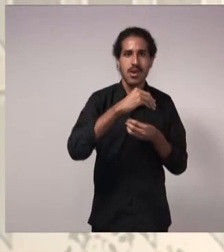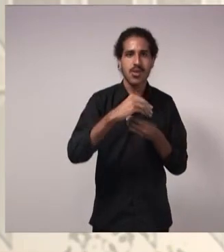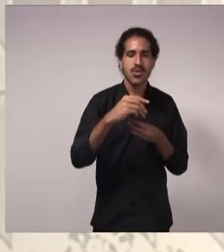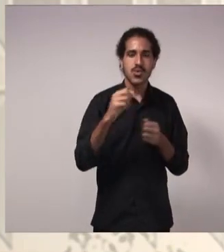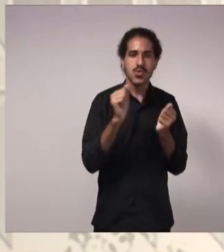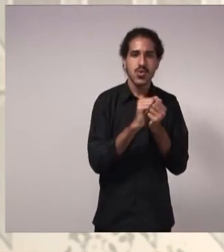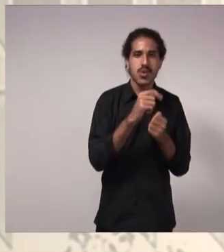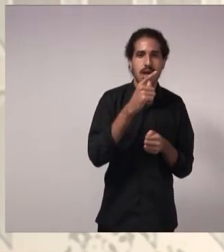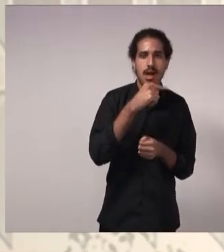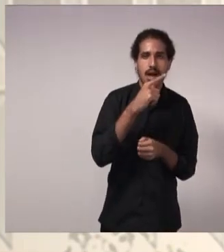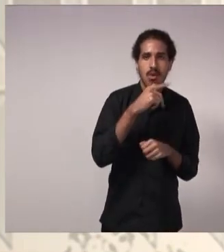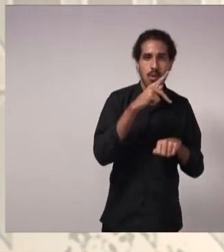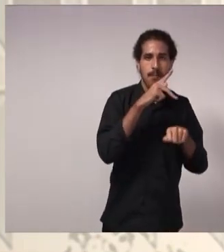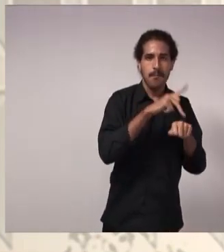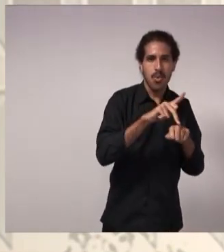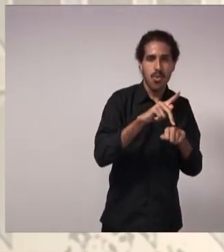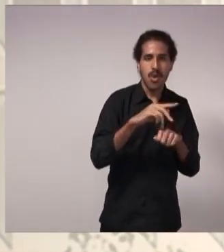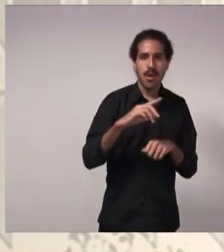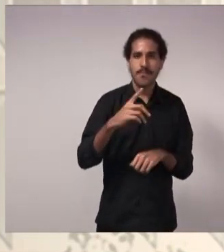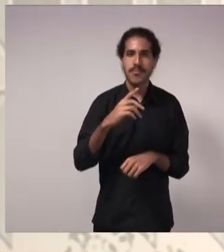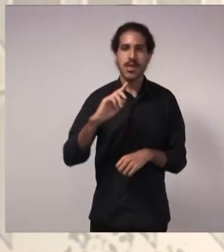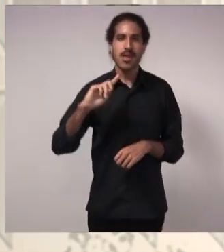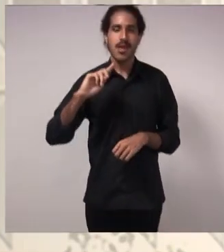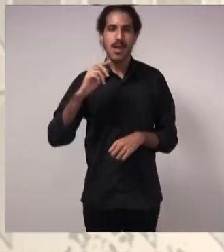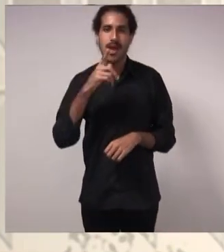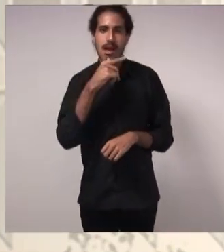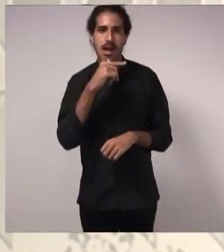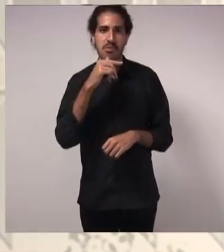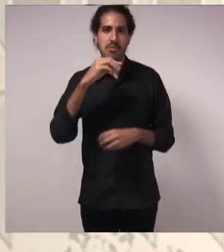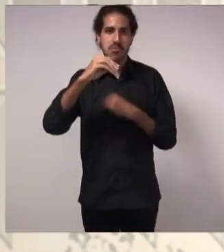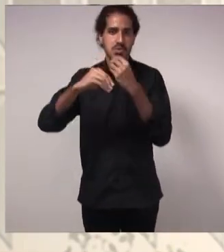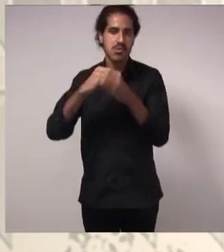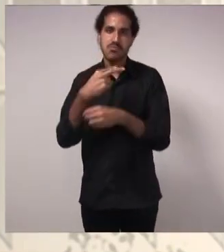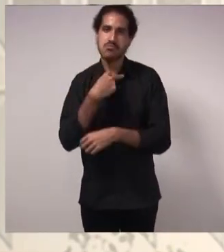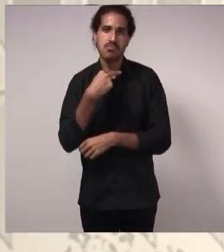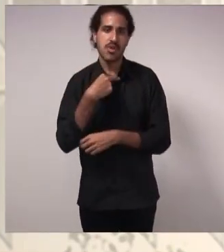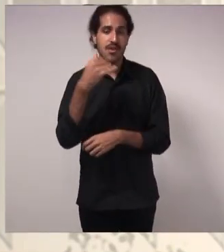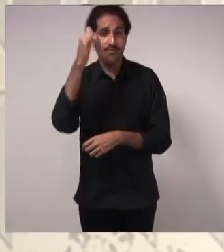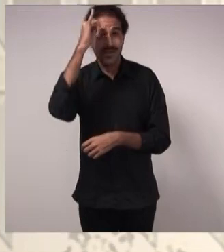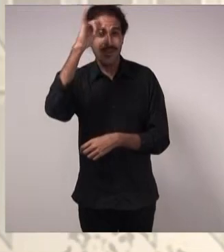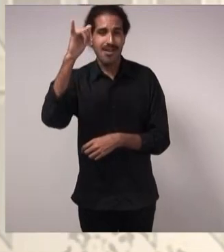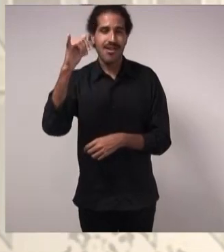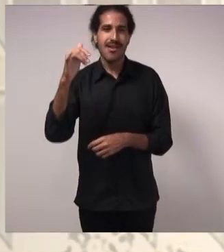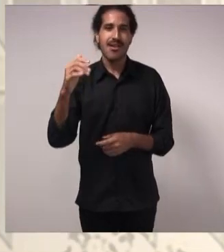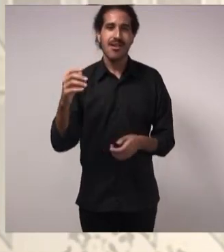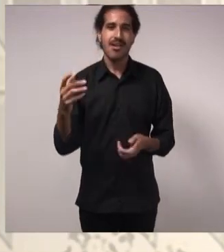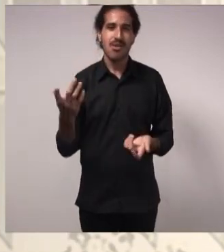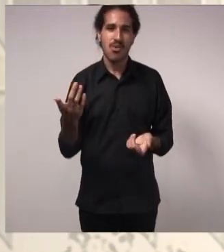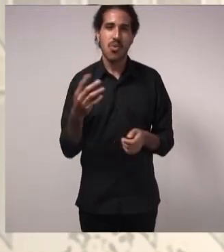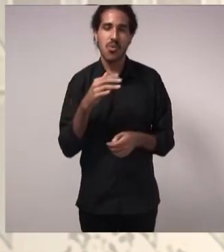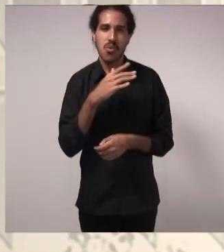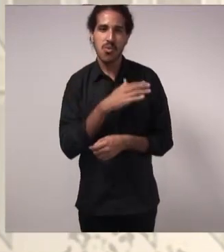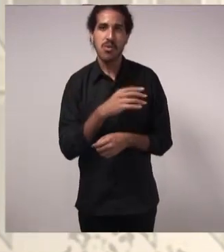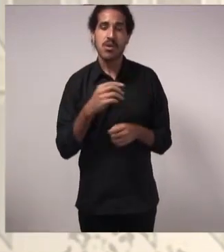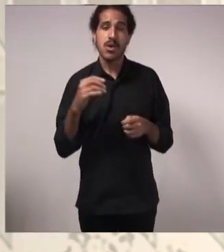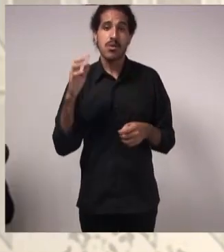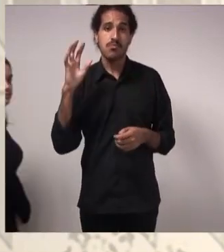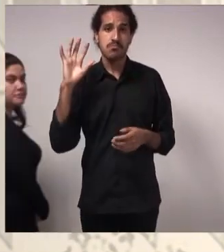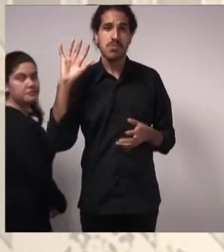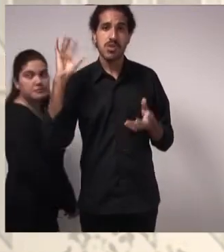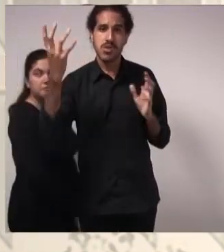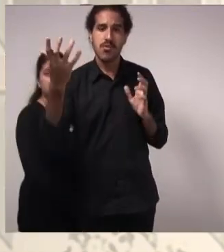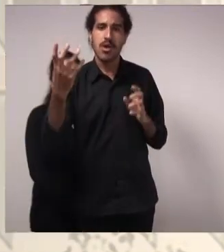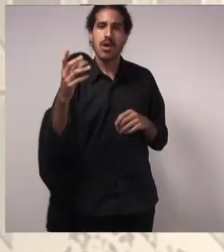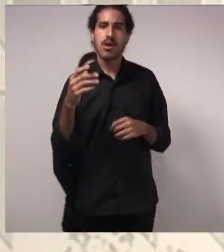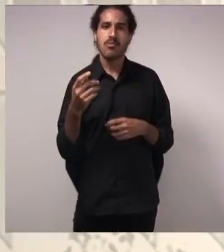da rede de água potável para evitar qualquer tipo de contaminação. Já é uma solução que vai gerar um